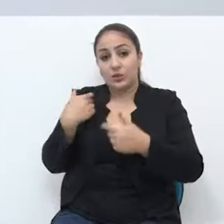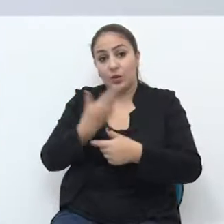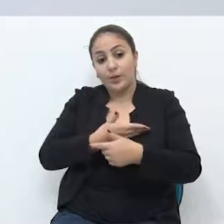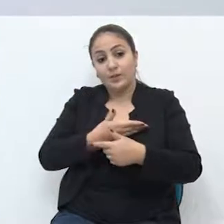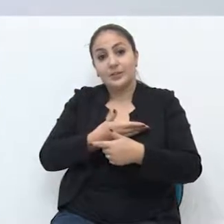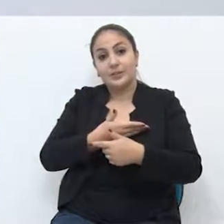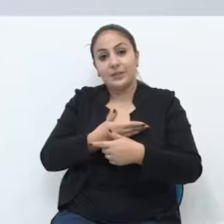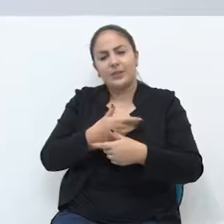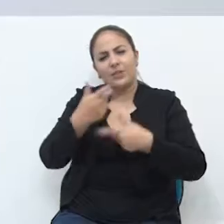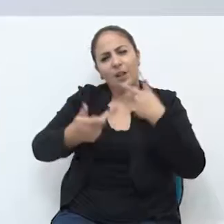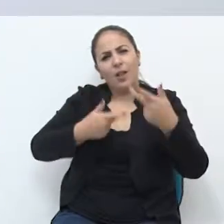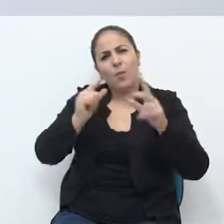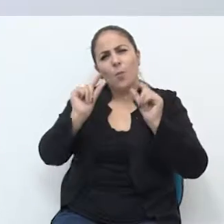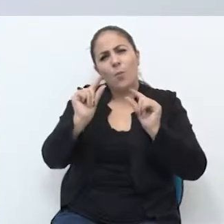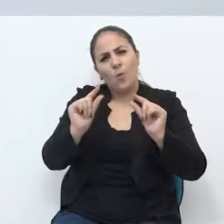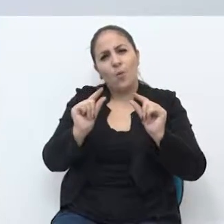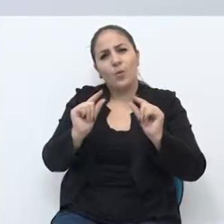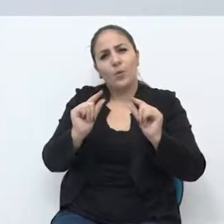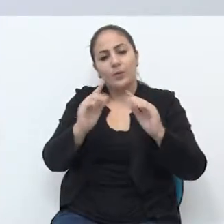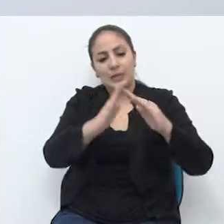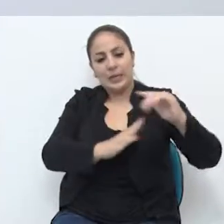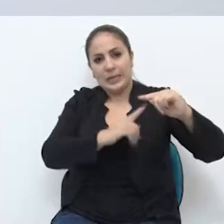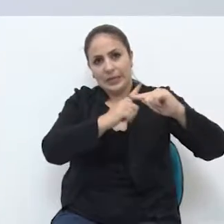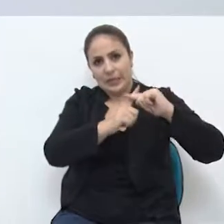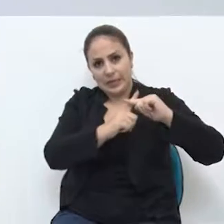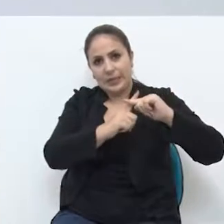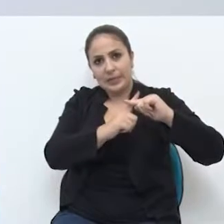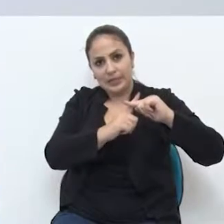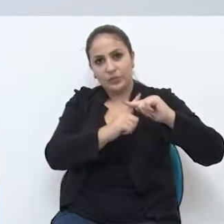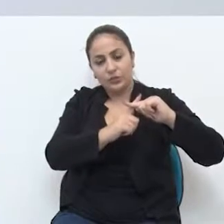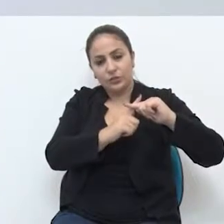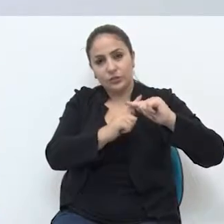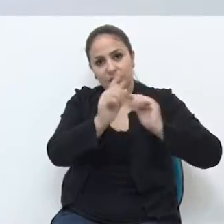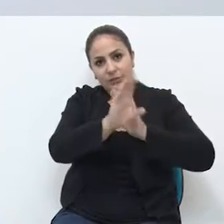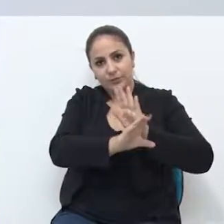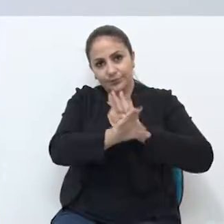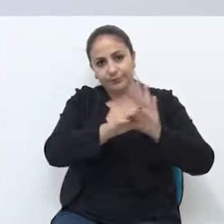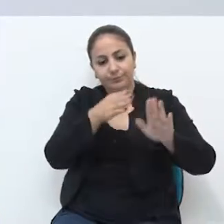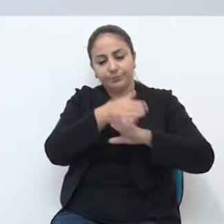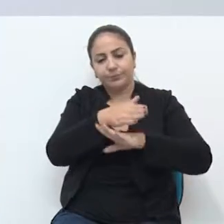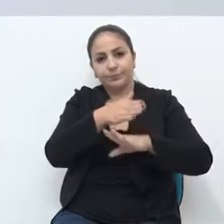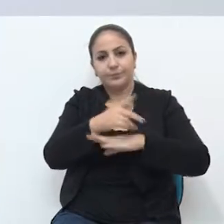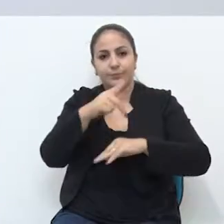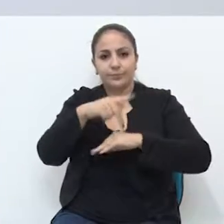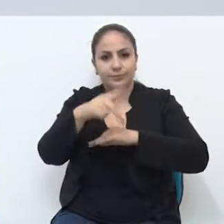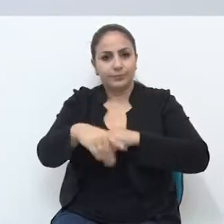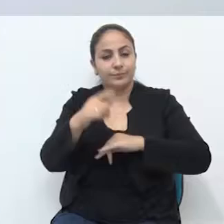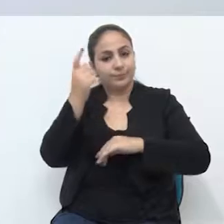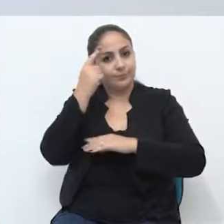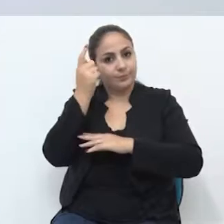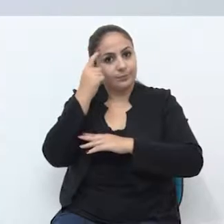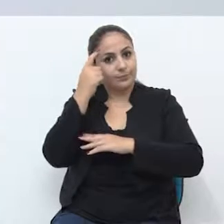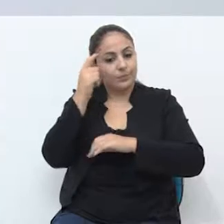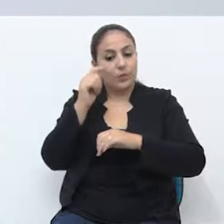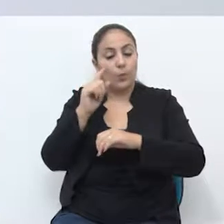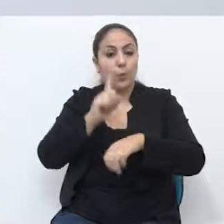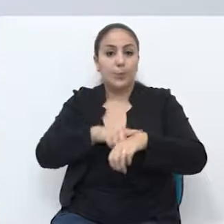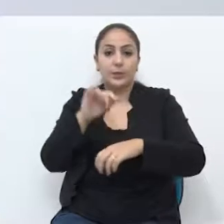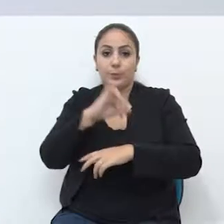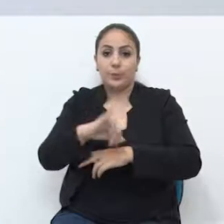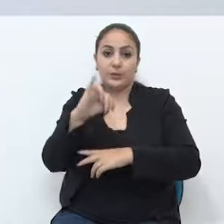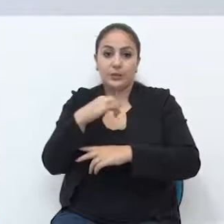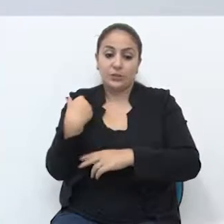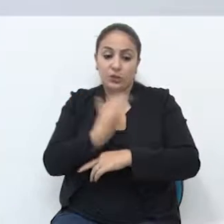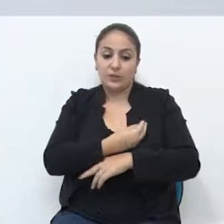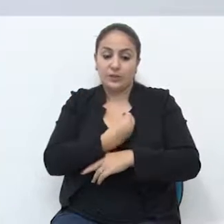partilhamos um pouco do que a Igreja Católica presente em Páscoa Fundo pensou para este momento tão importante da nossa vida